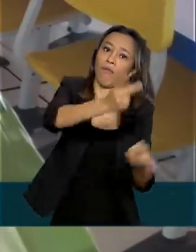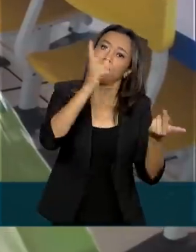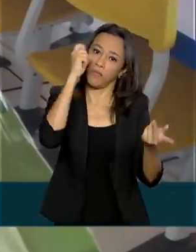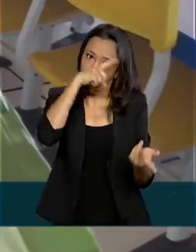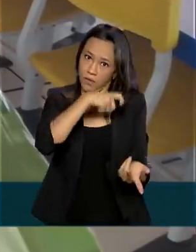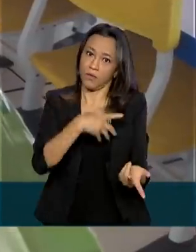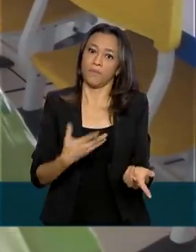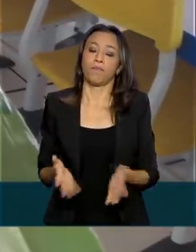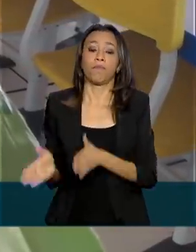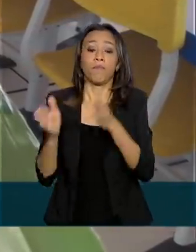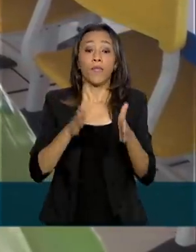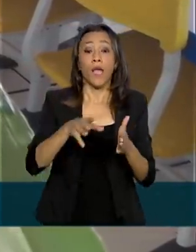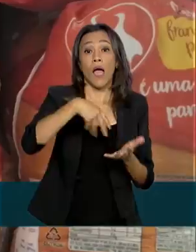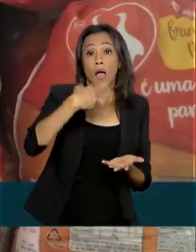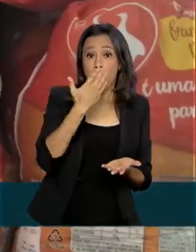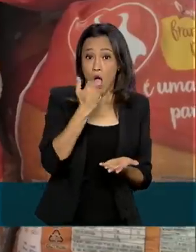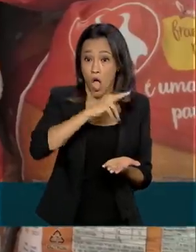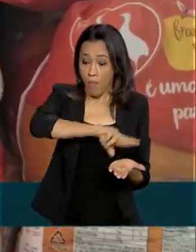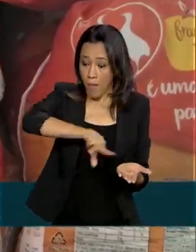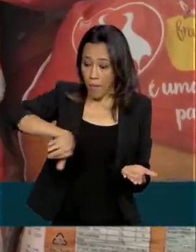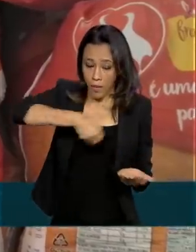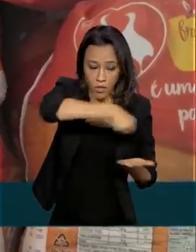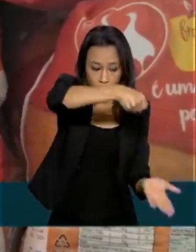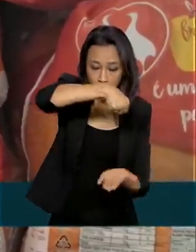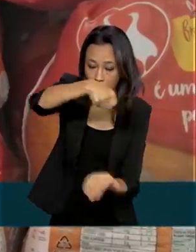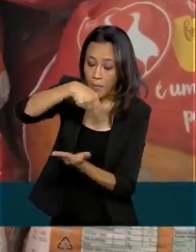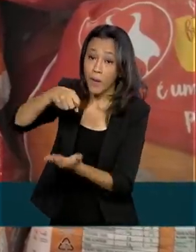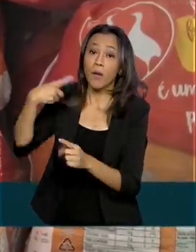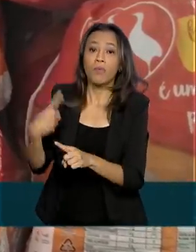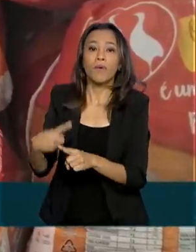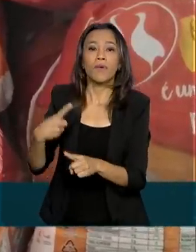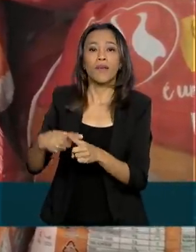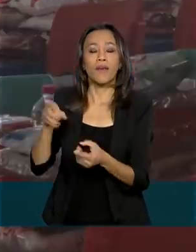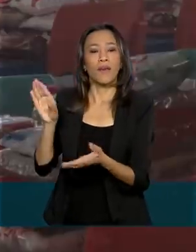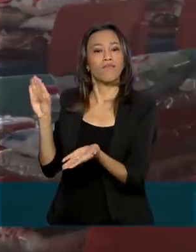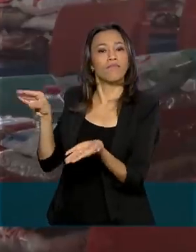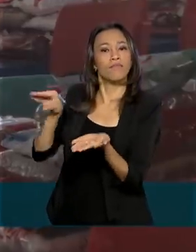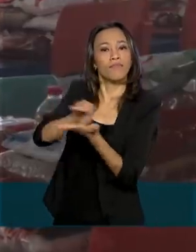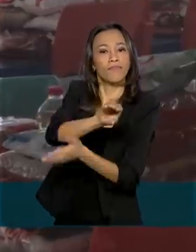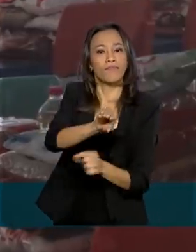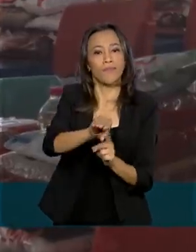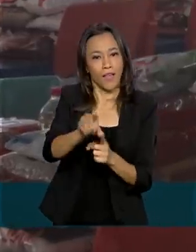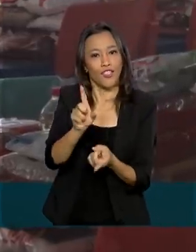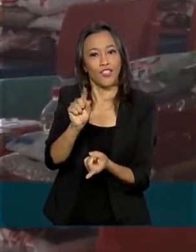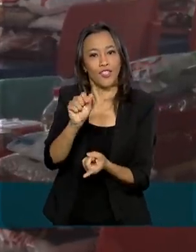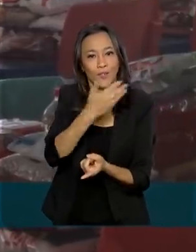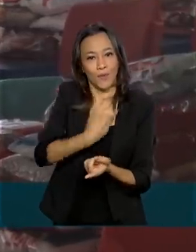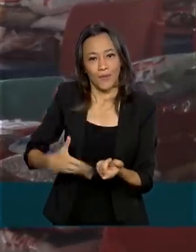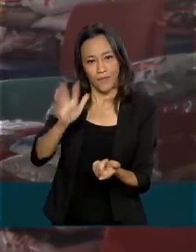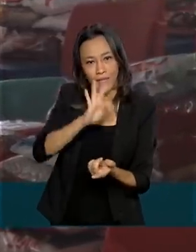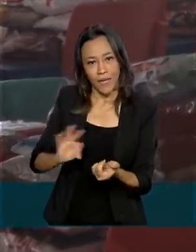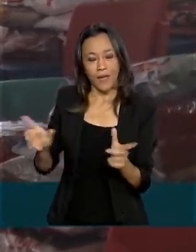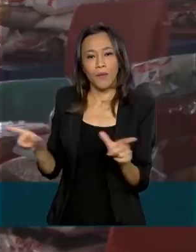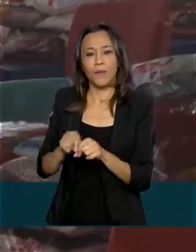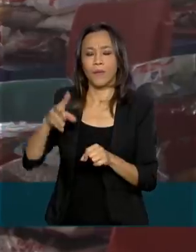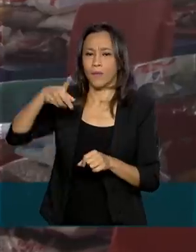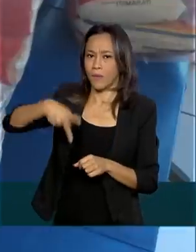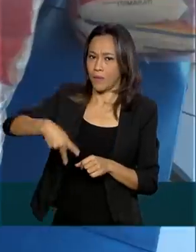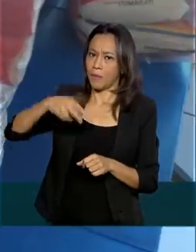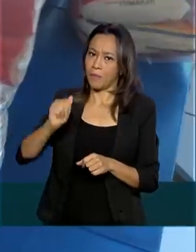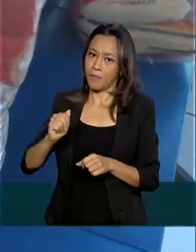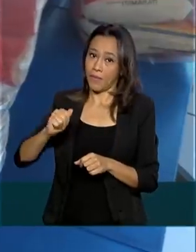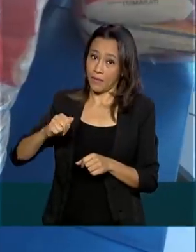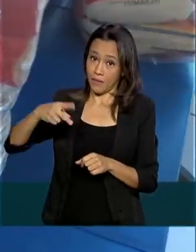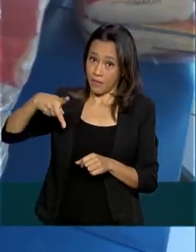distribuição dos alimentos só é possível porque o município recebe recursos do Programa Nacional de Alimentação Escolar. Desde o início do ano,